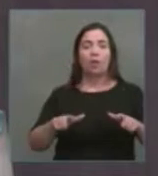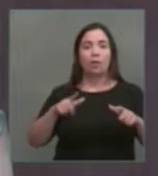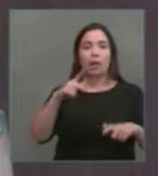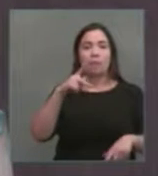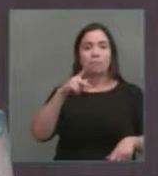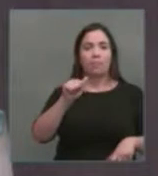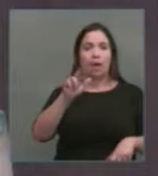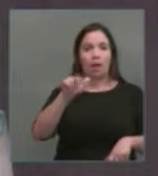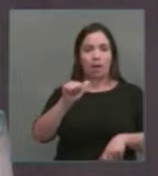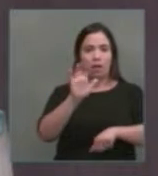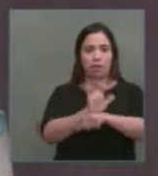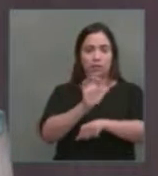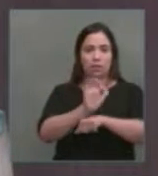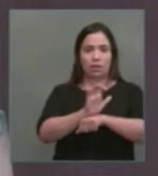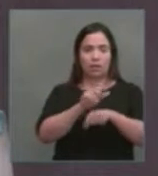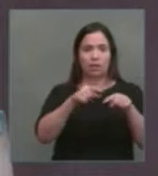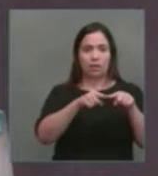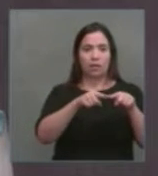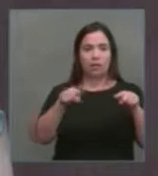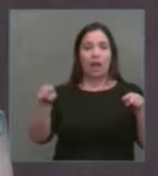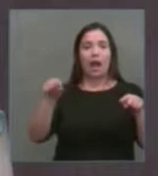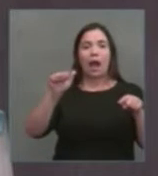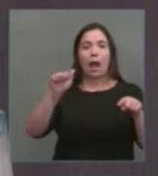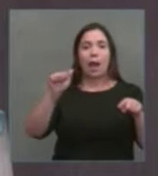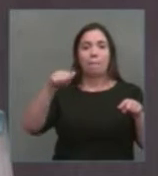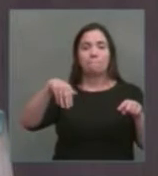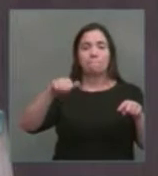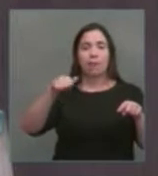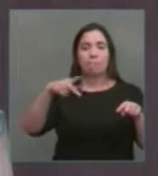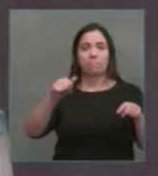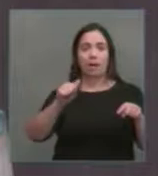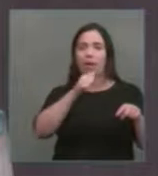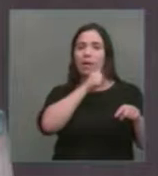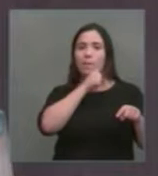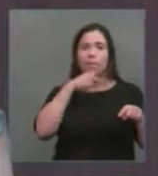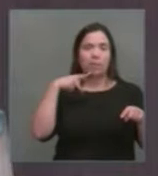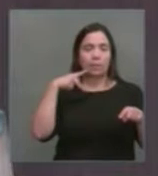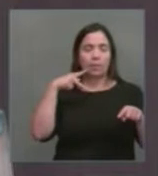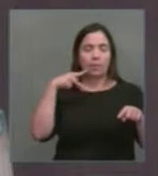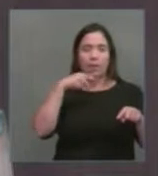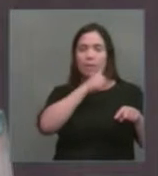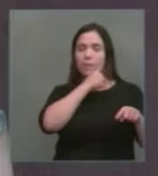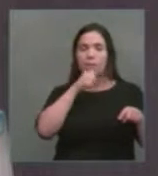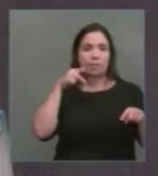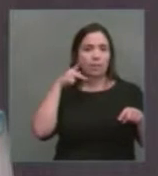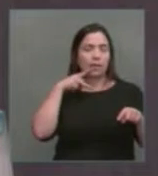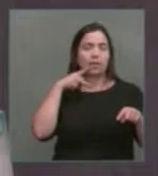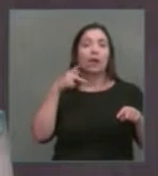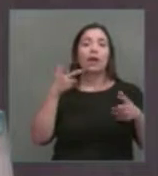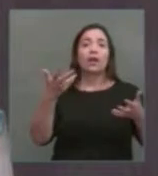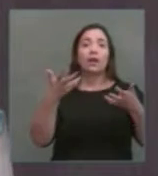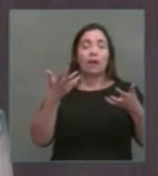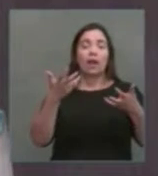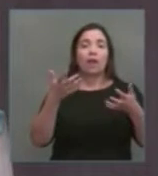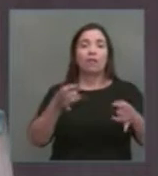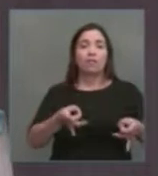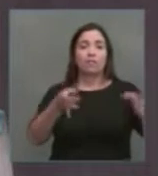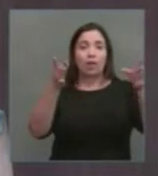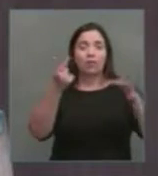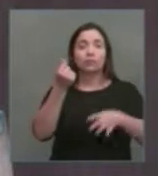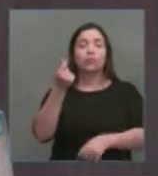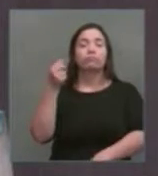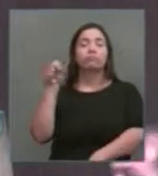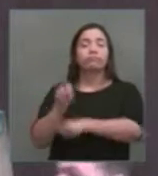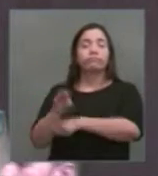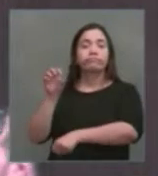o Estado do Amapá para, exatamente, fazer mais caixa. Caixa para quem?